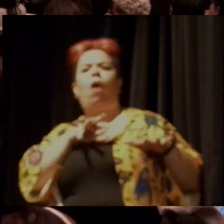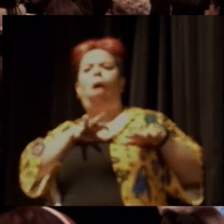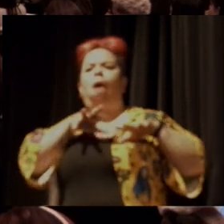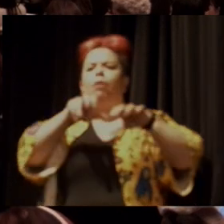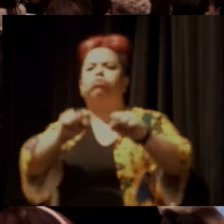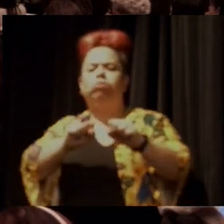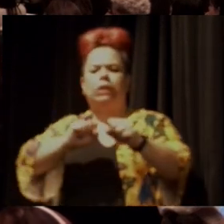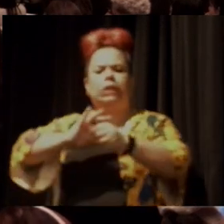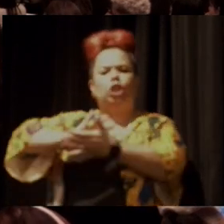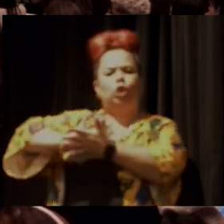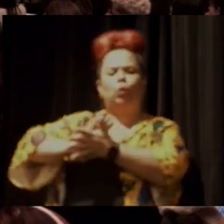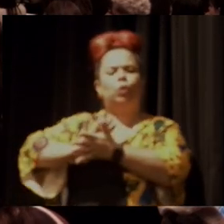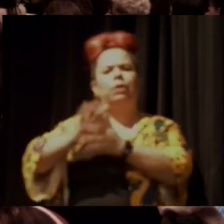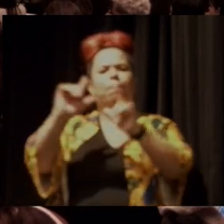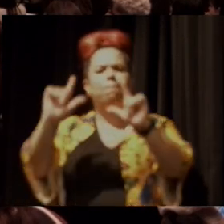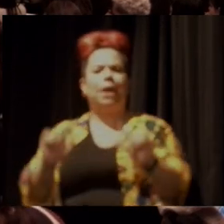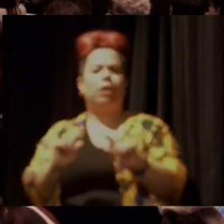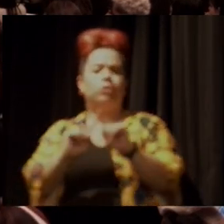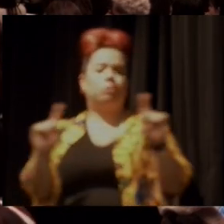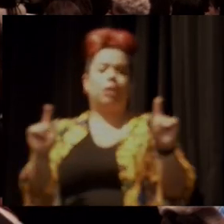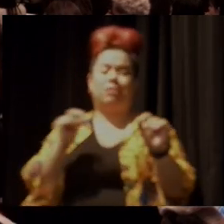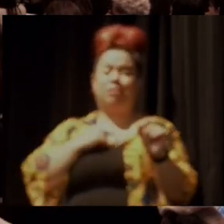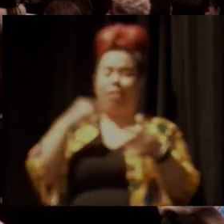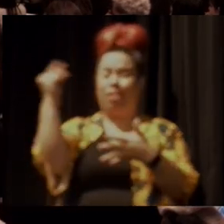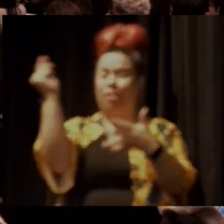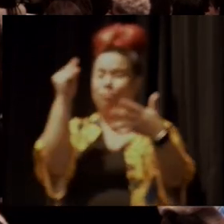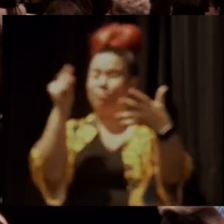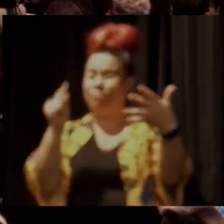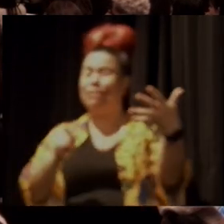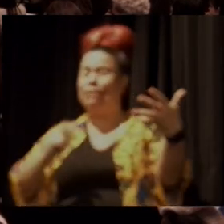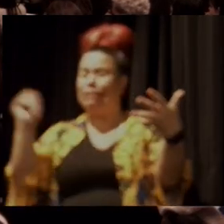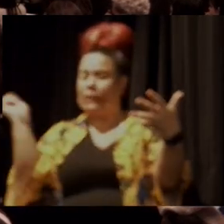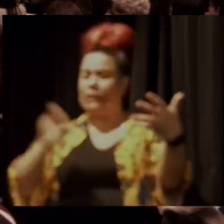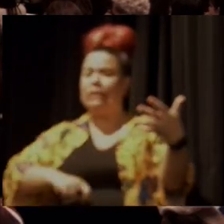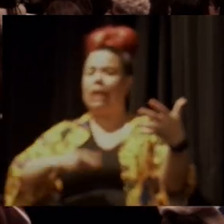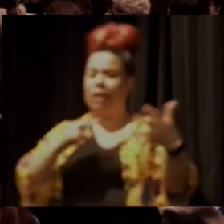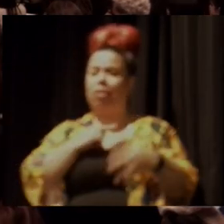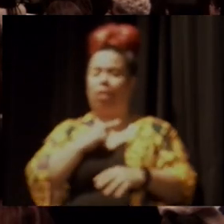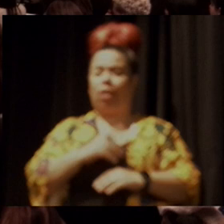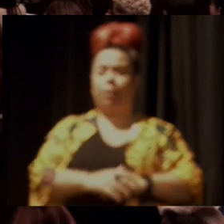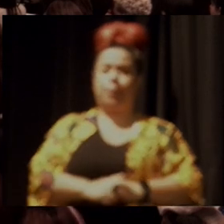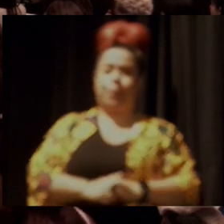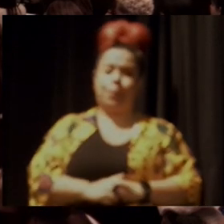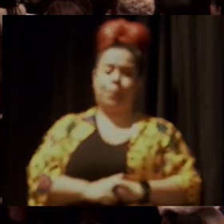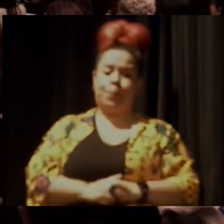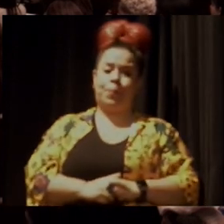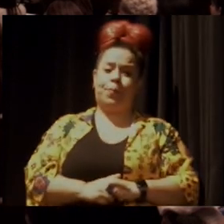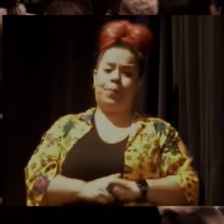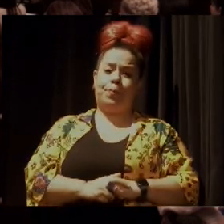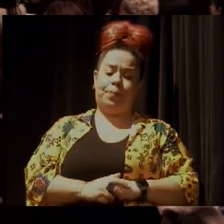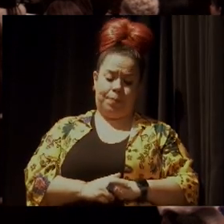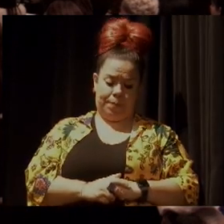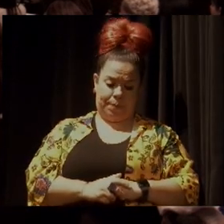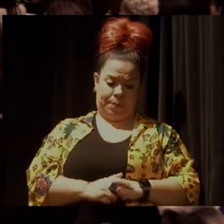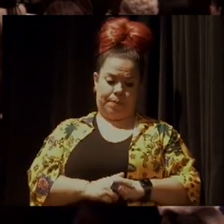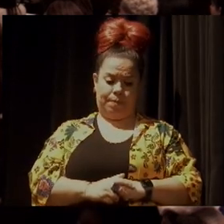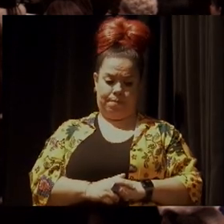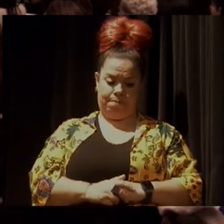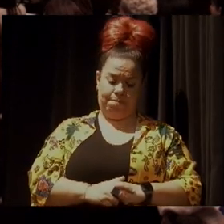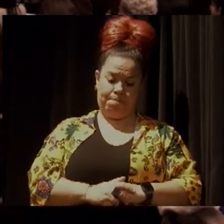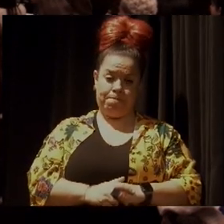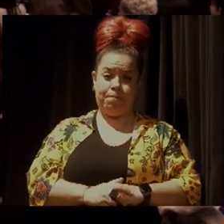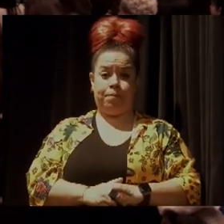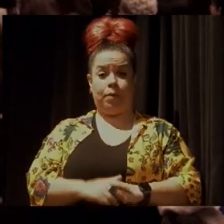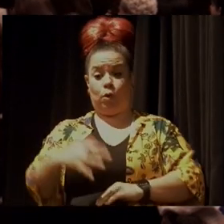que existem como uma gama imensa de possibilidades, entre os modos mais